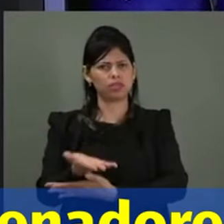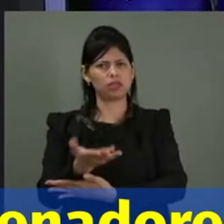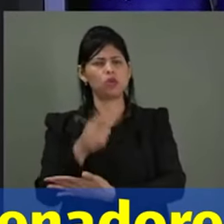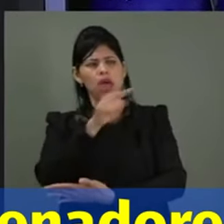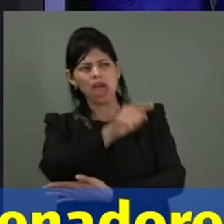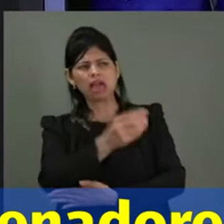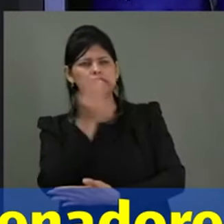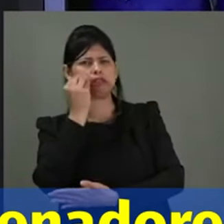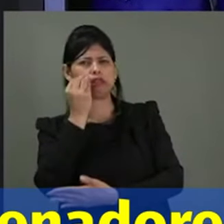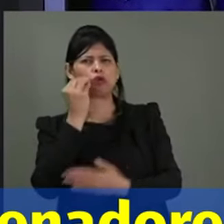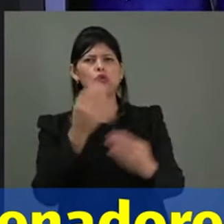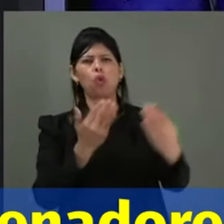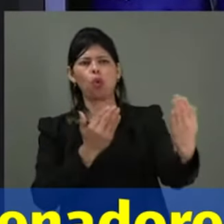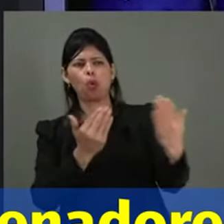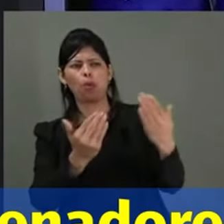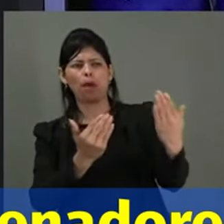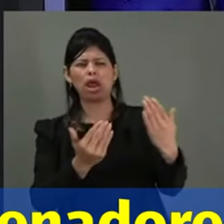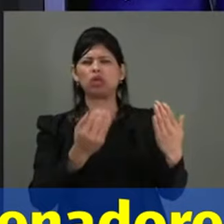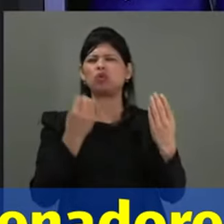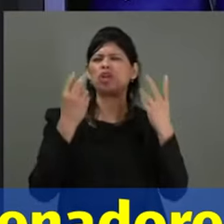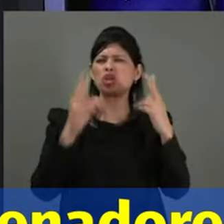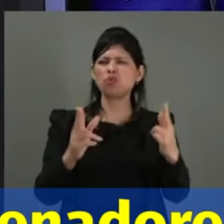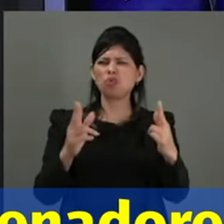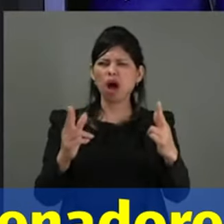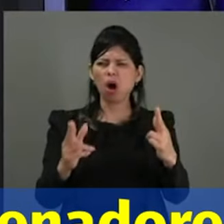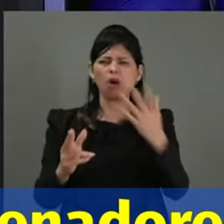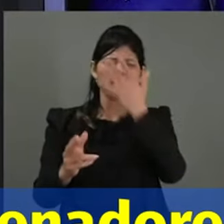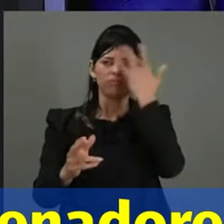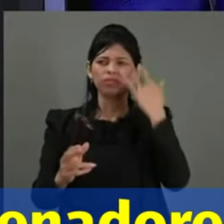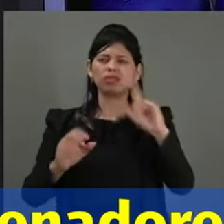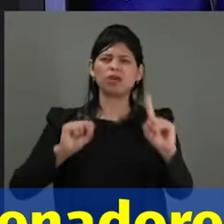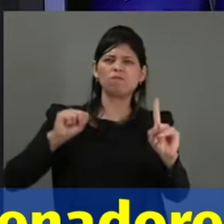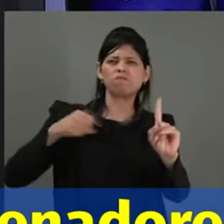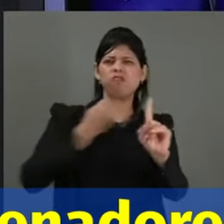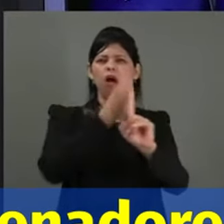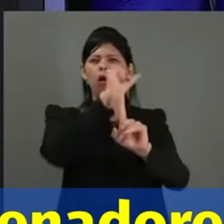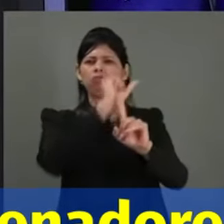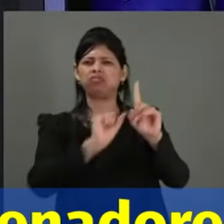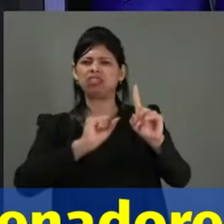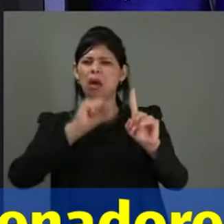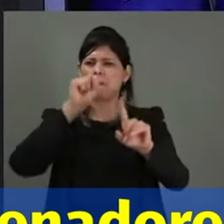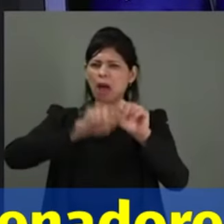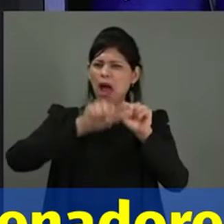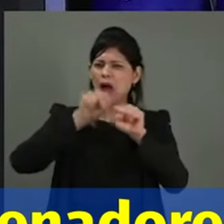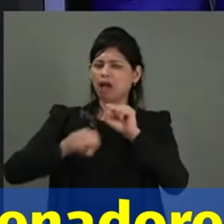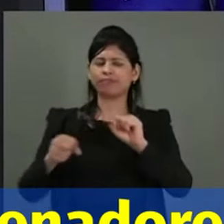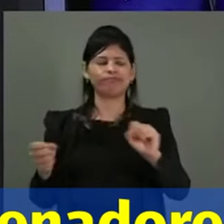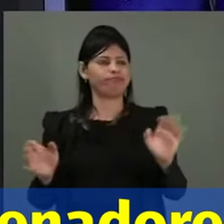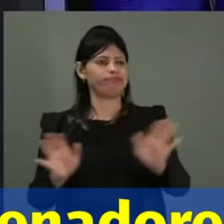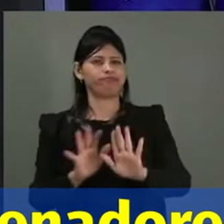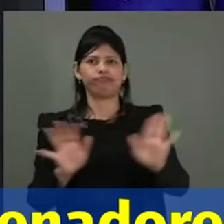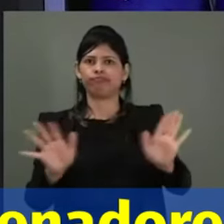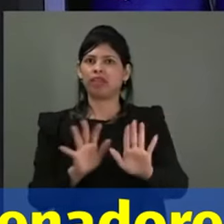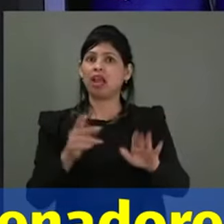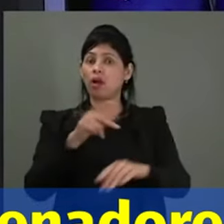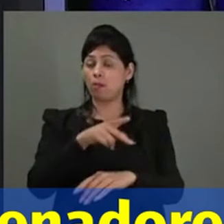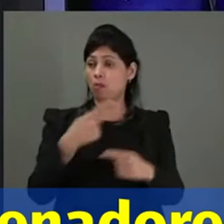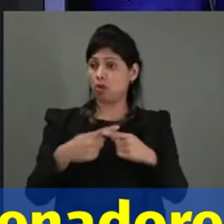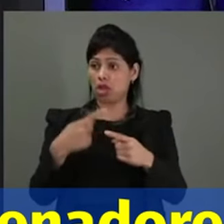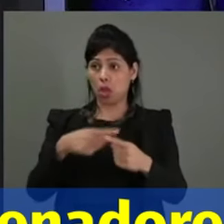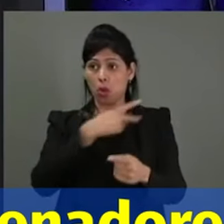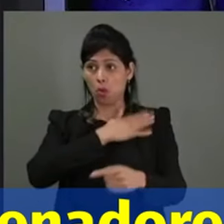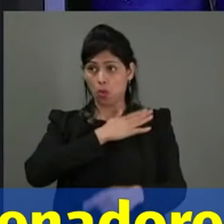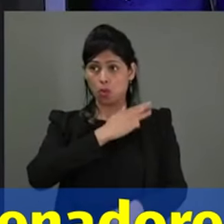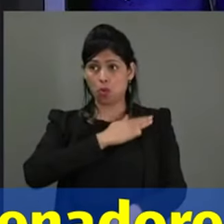comparados a genocidas, inclusive, infelizmente, o atual presidente da República falou lá na COP, que